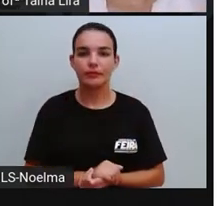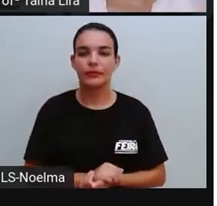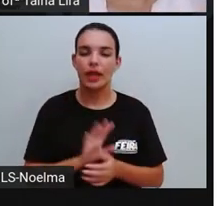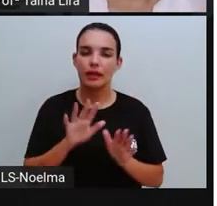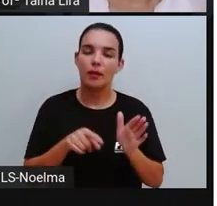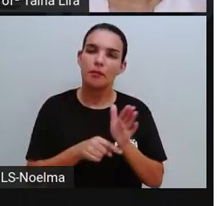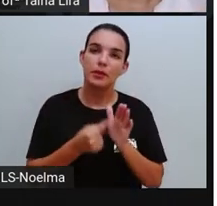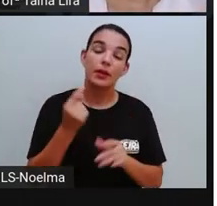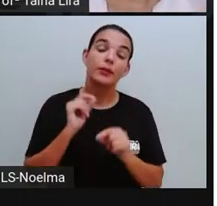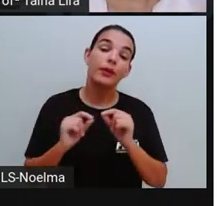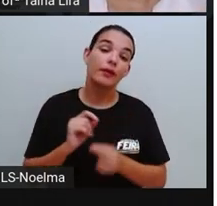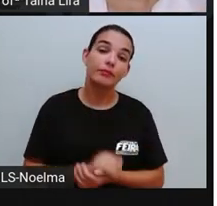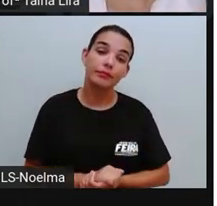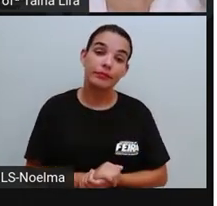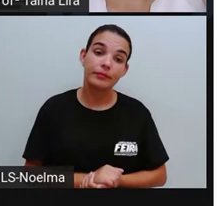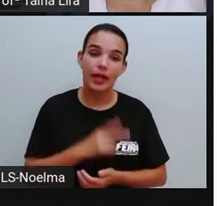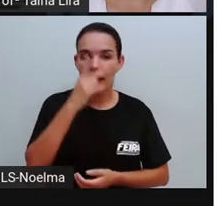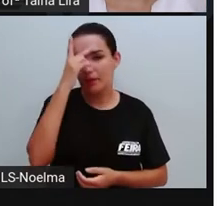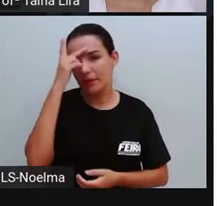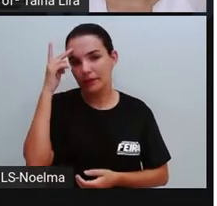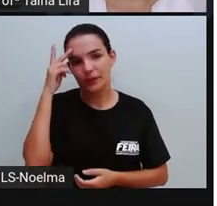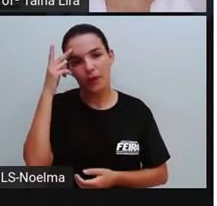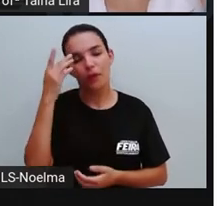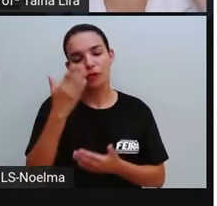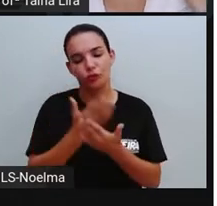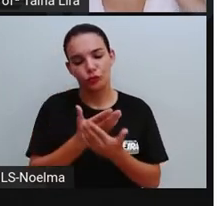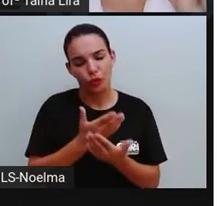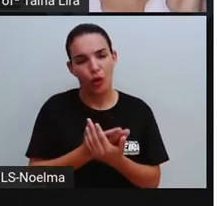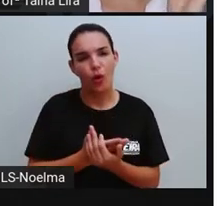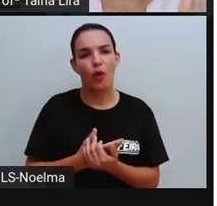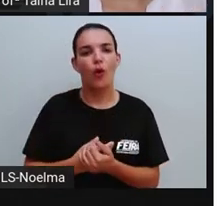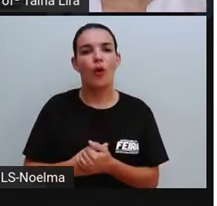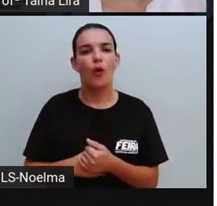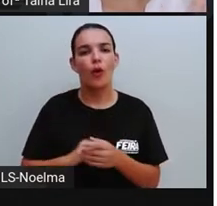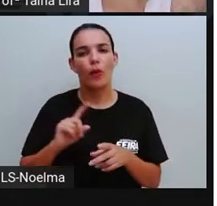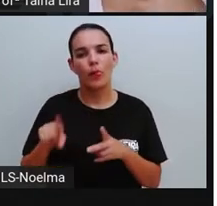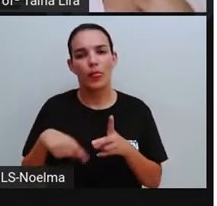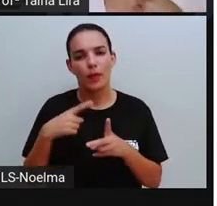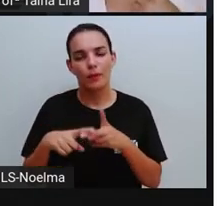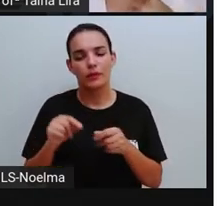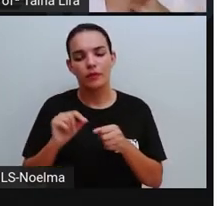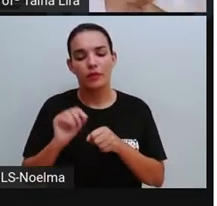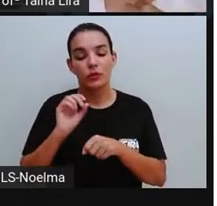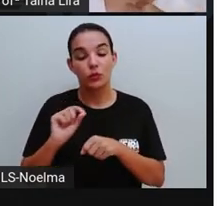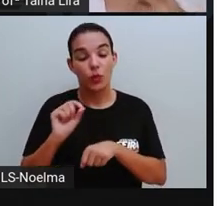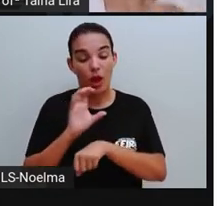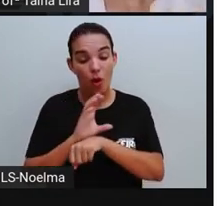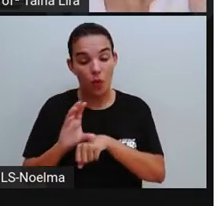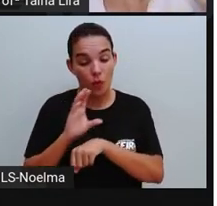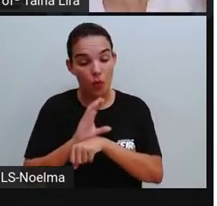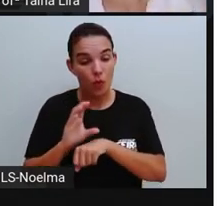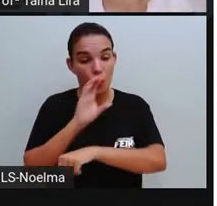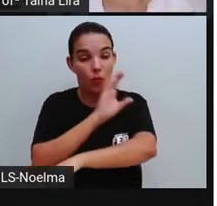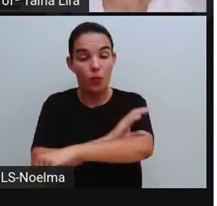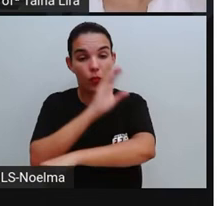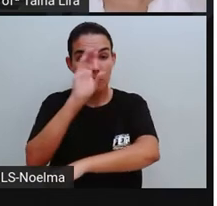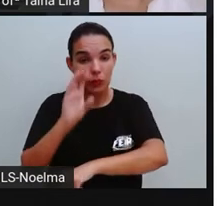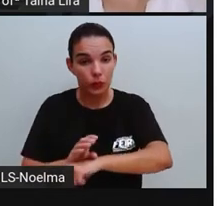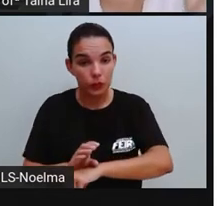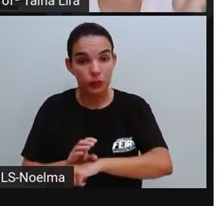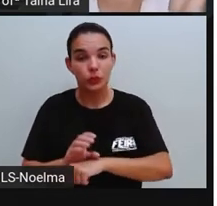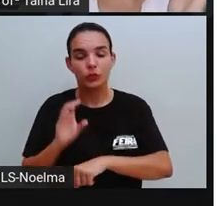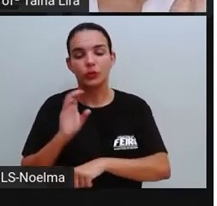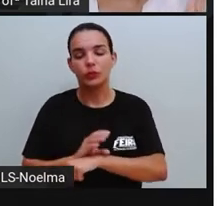primeiro, né, a pessoa estudou, depois a pessoa fez o concurso. No caso da pró, ó, primeiro eu